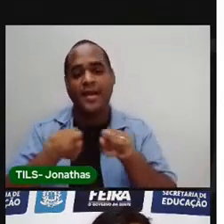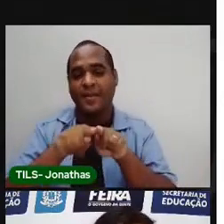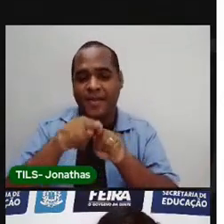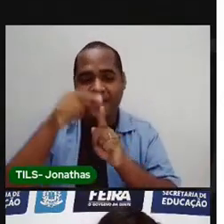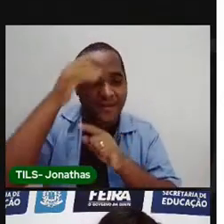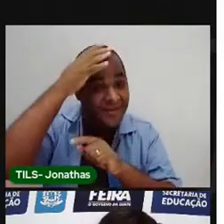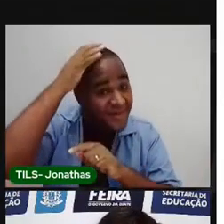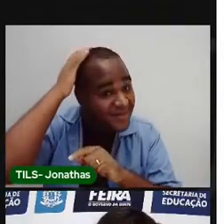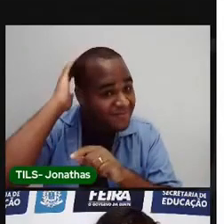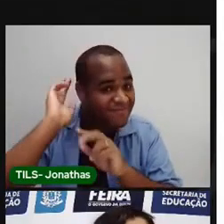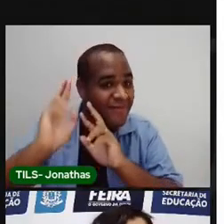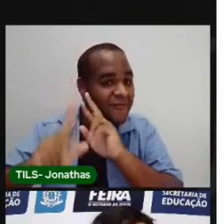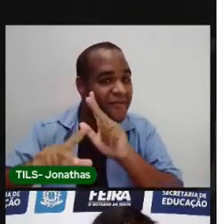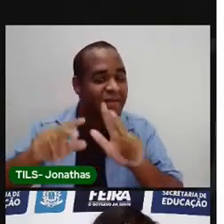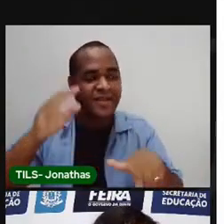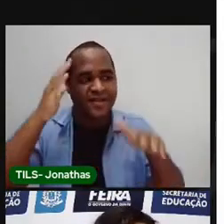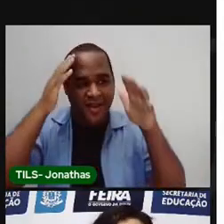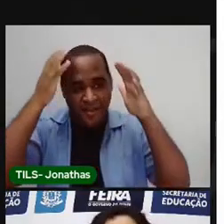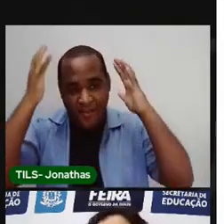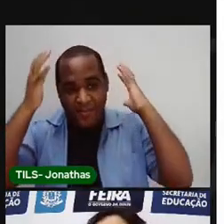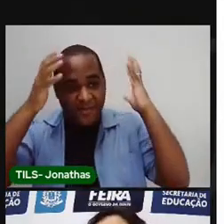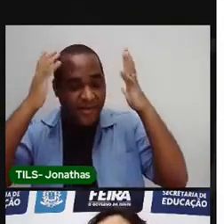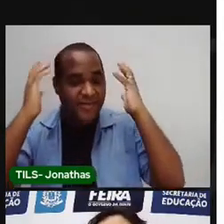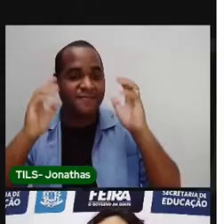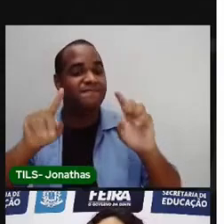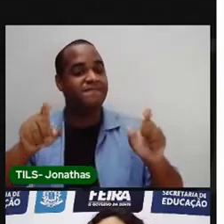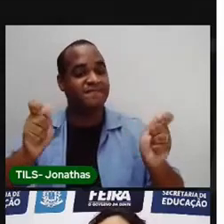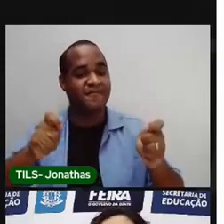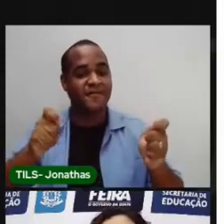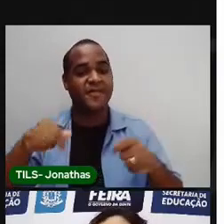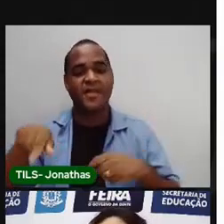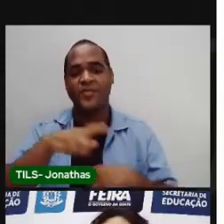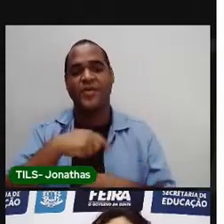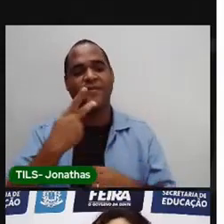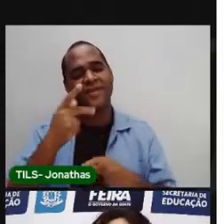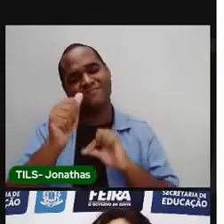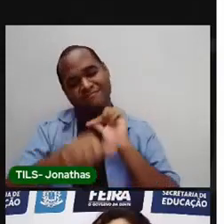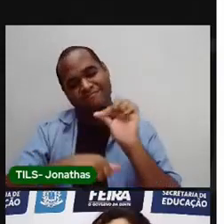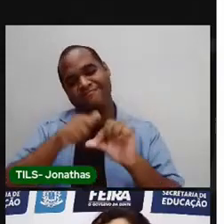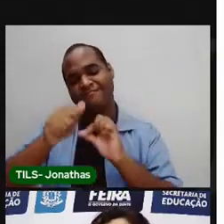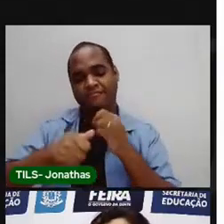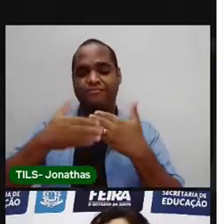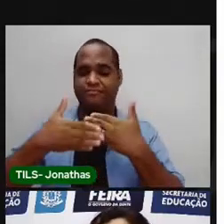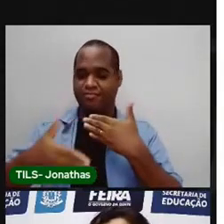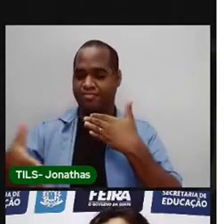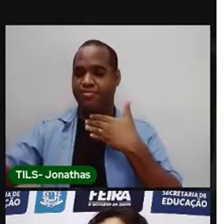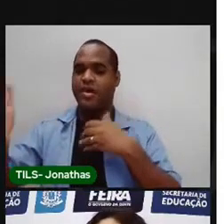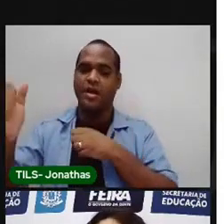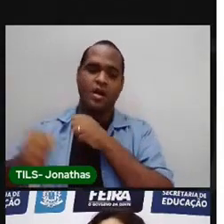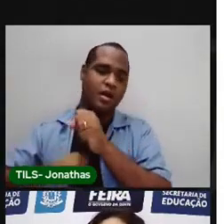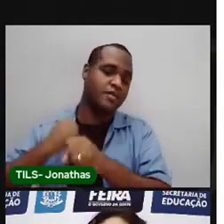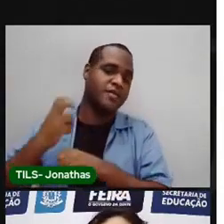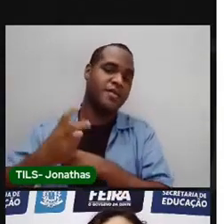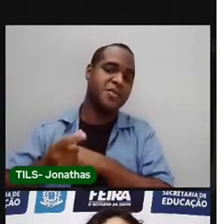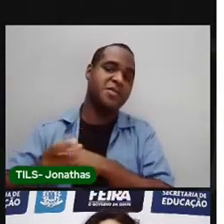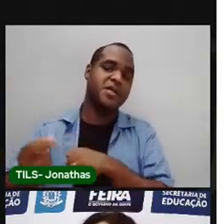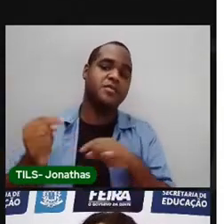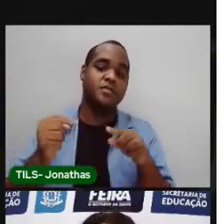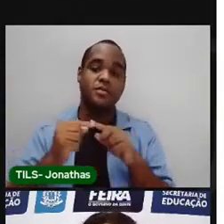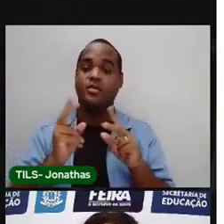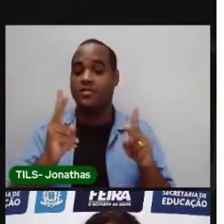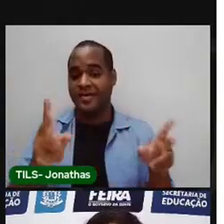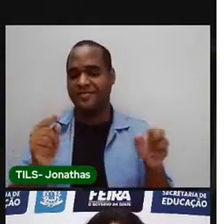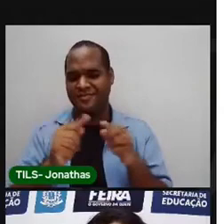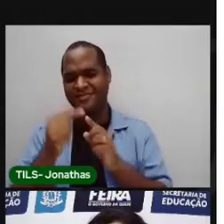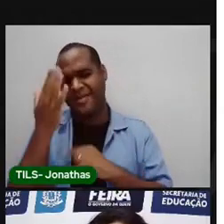o cabelo cresceu. Sabe? A gente também muda com o passar do tempo. E essas mudanças são